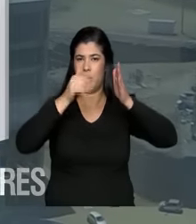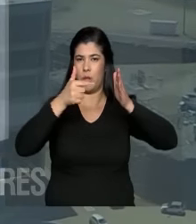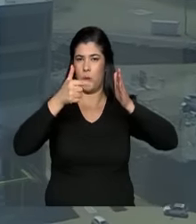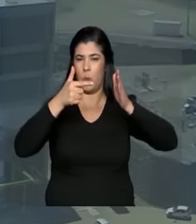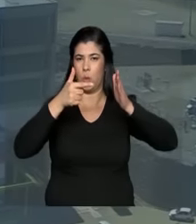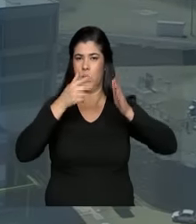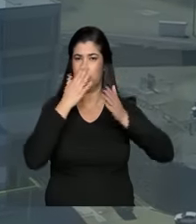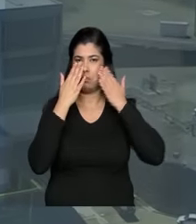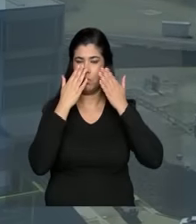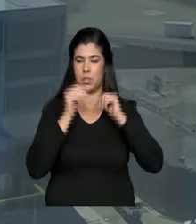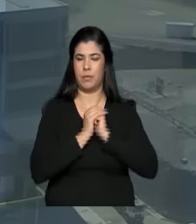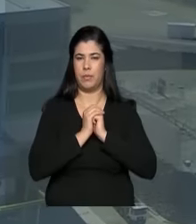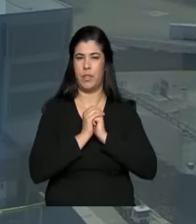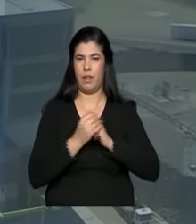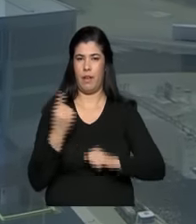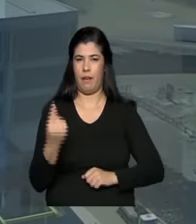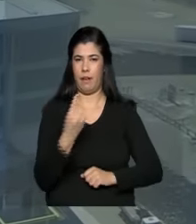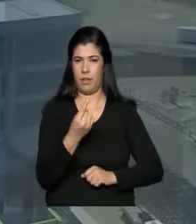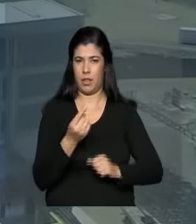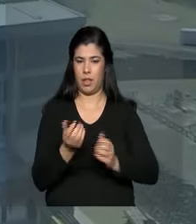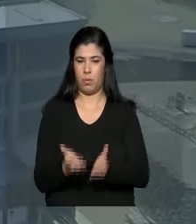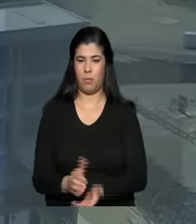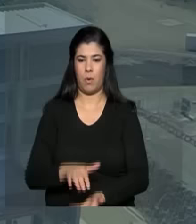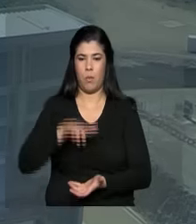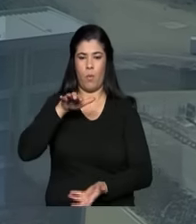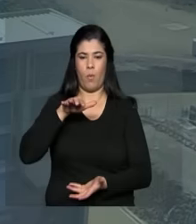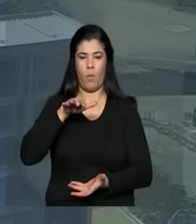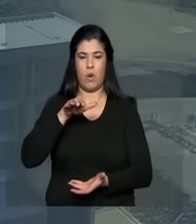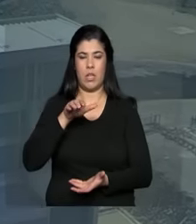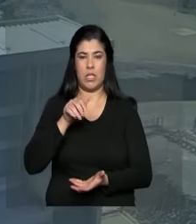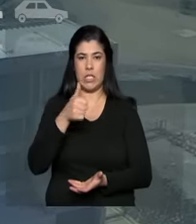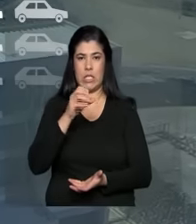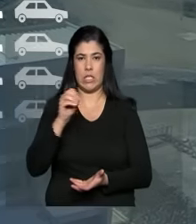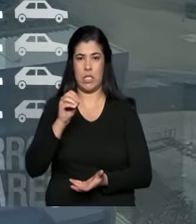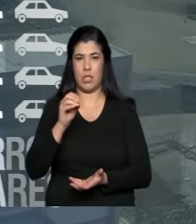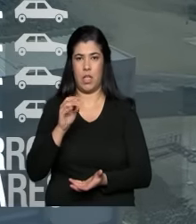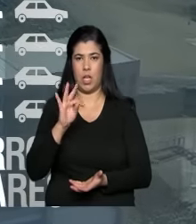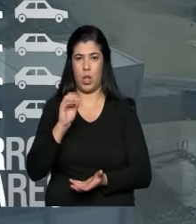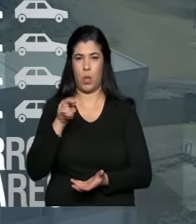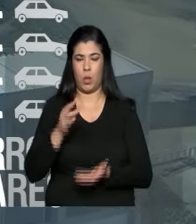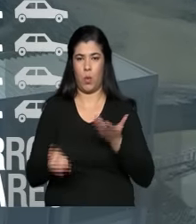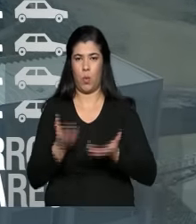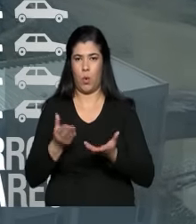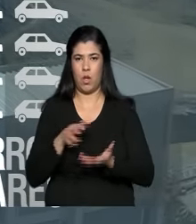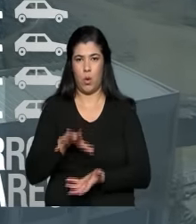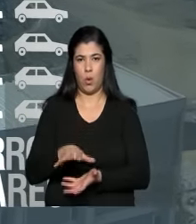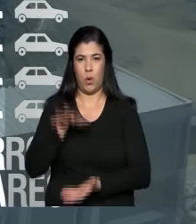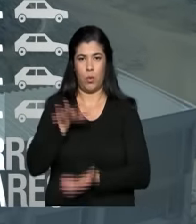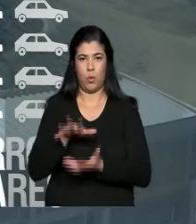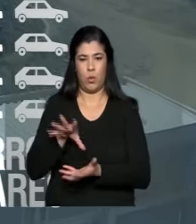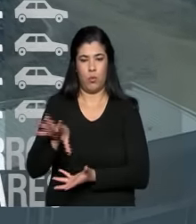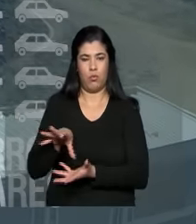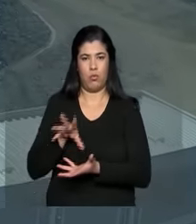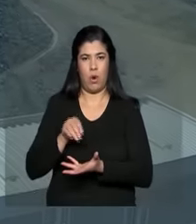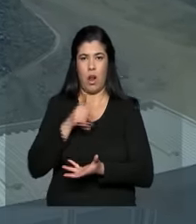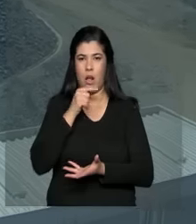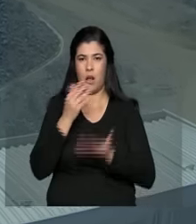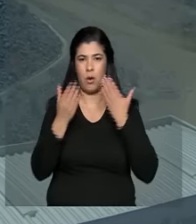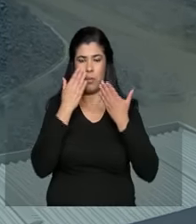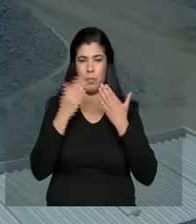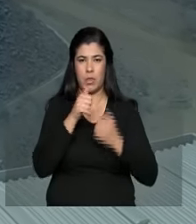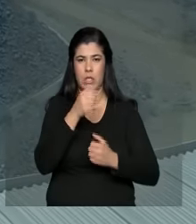andares. Cada bomba pesa cerca de 100 toneladas, o equivalente a 100 veículos populares.